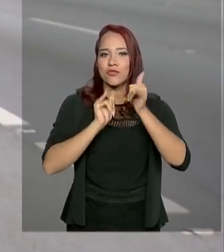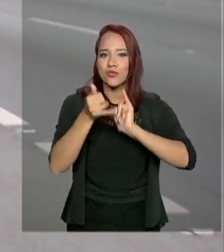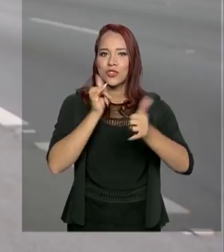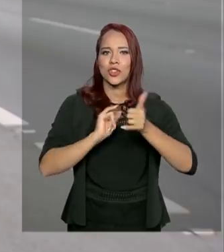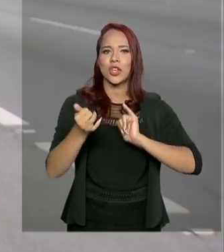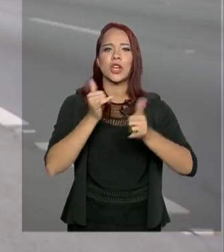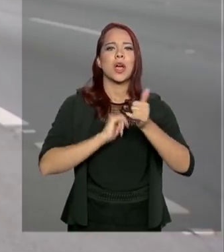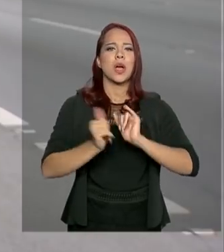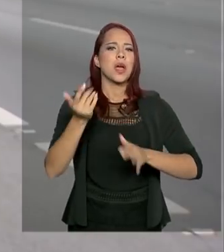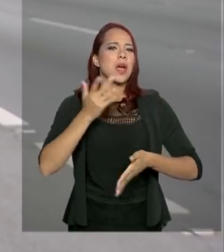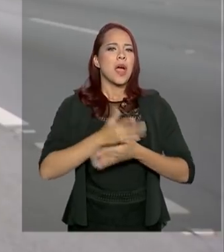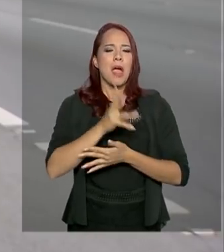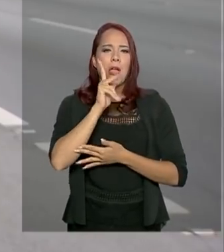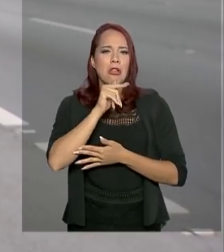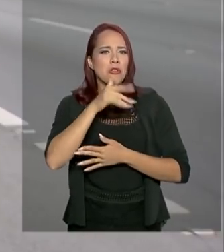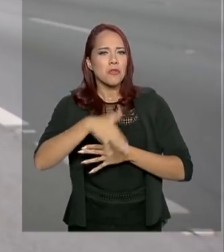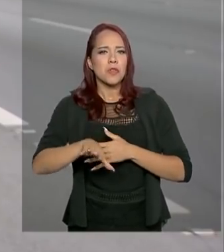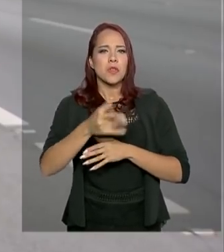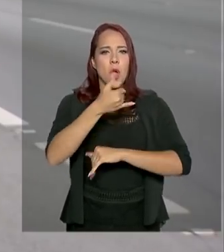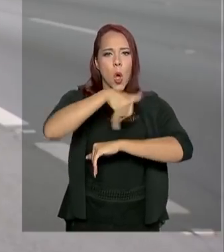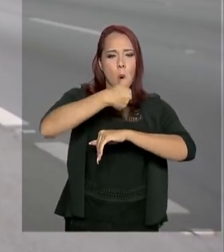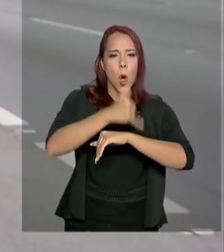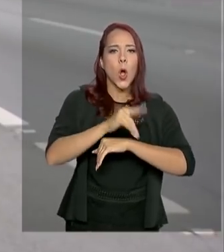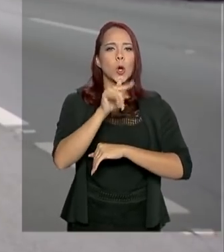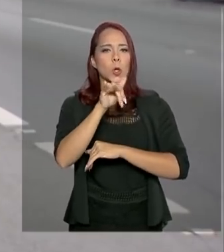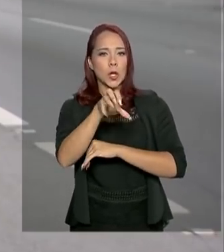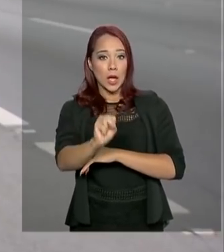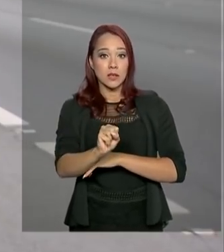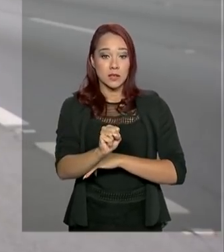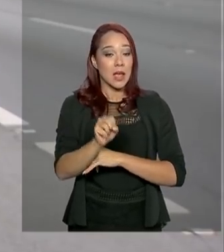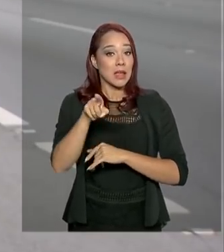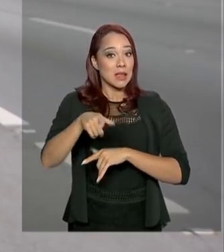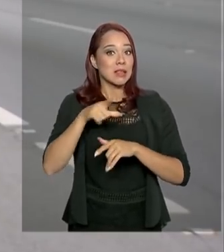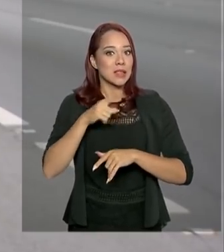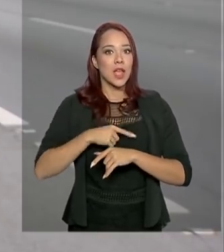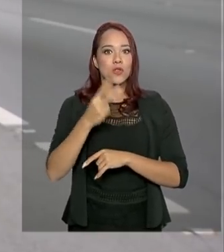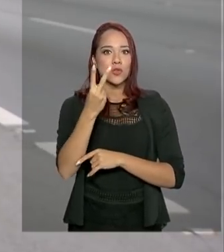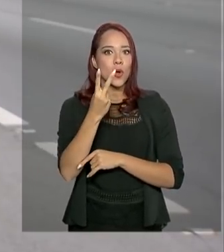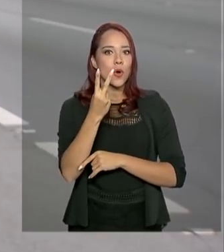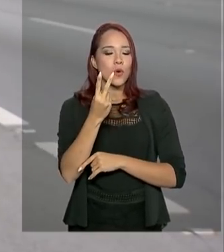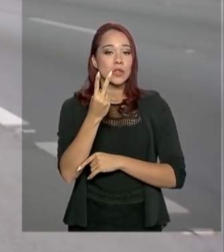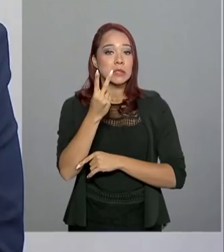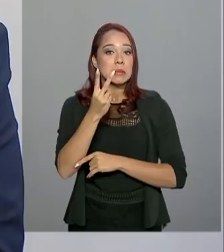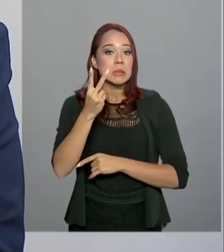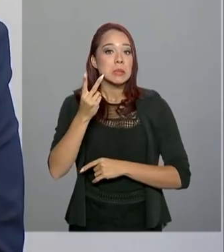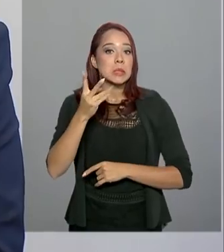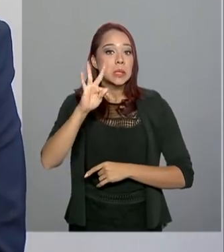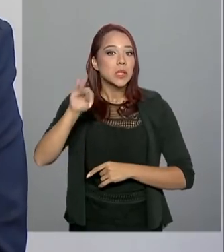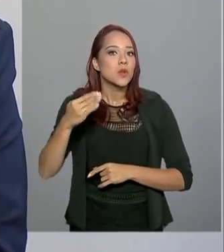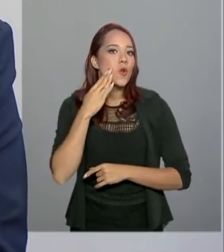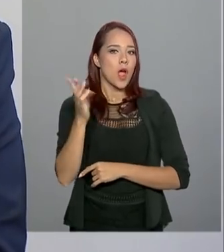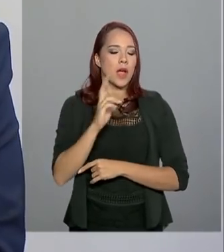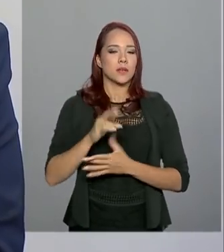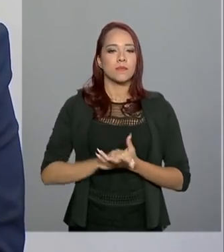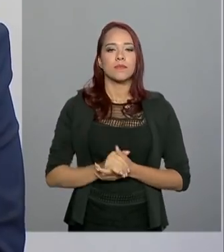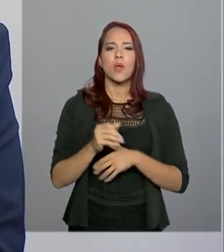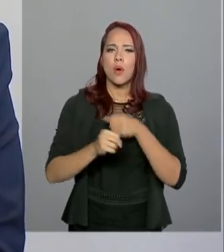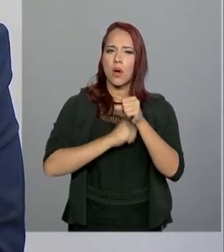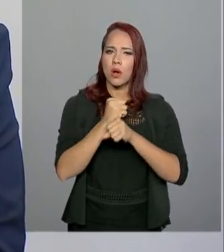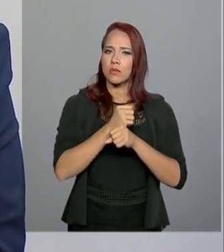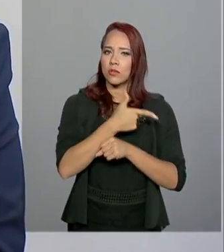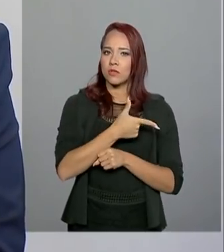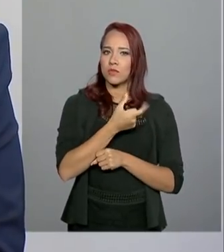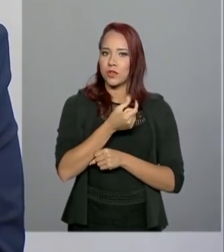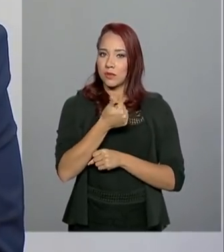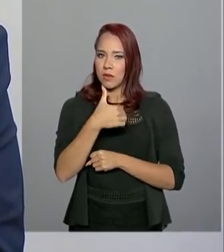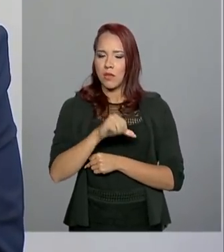hidrovia, mineração, óleo e gás. Iniciativas que podem gerar 2 trilhões de reais. O ano de 2019 foi interessante